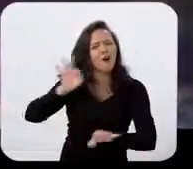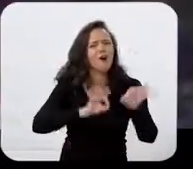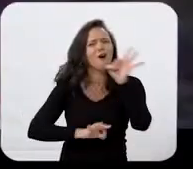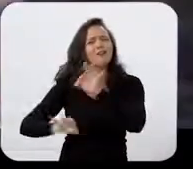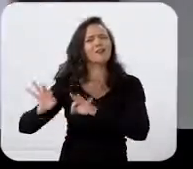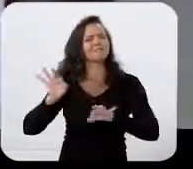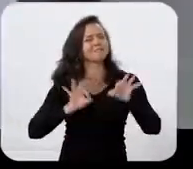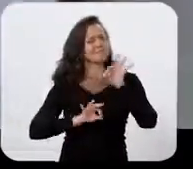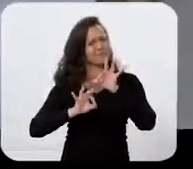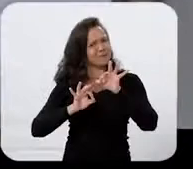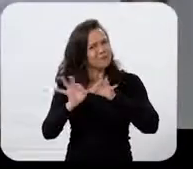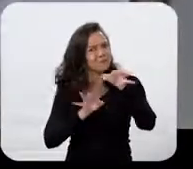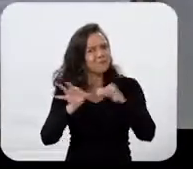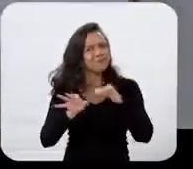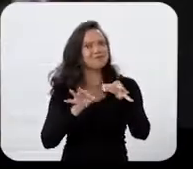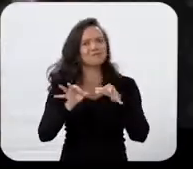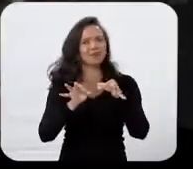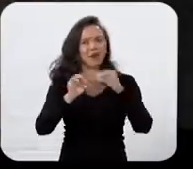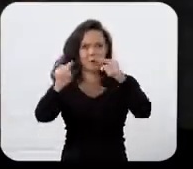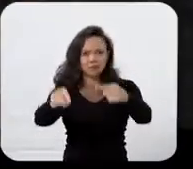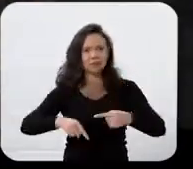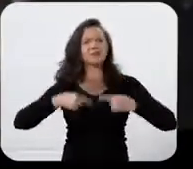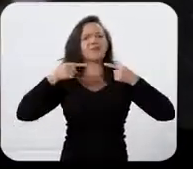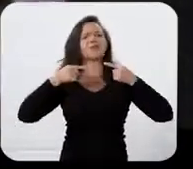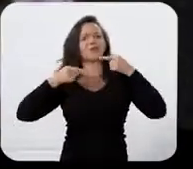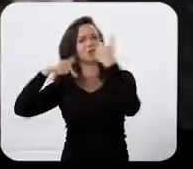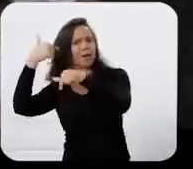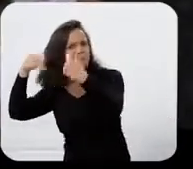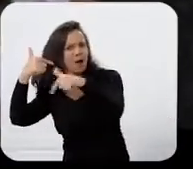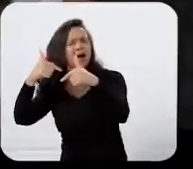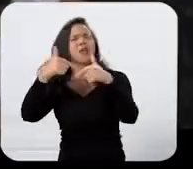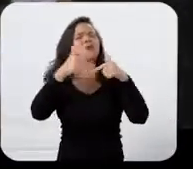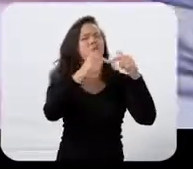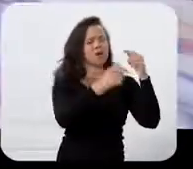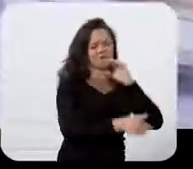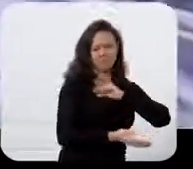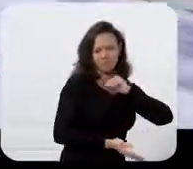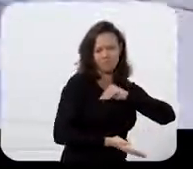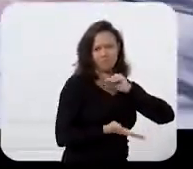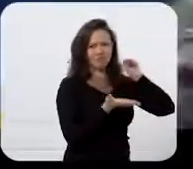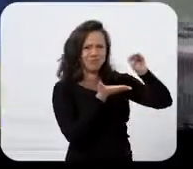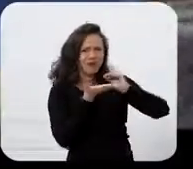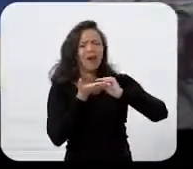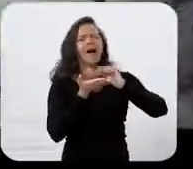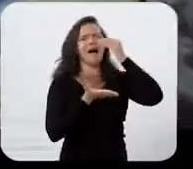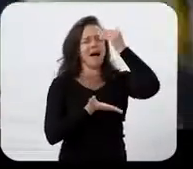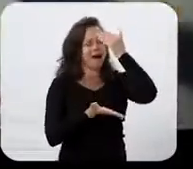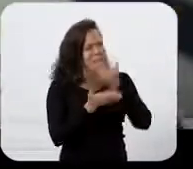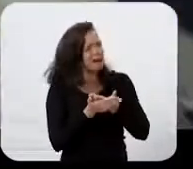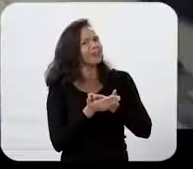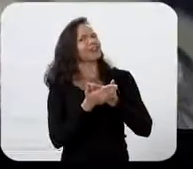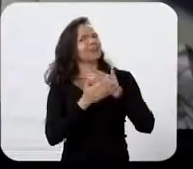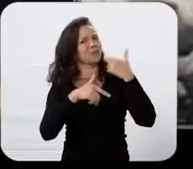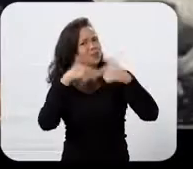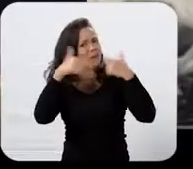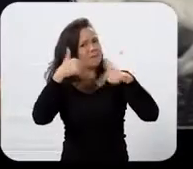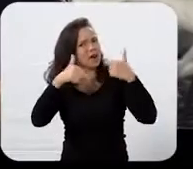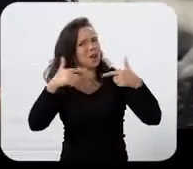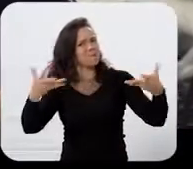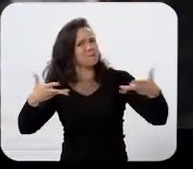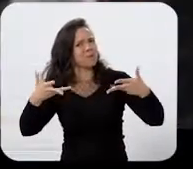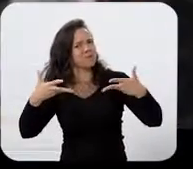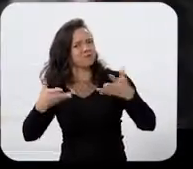organização que funciona. E a gente tem um desafio muito grande, que é o do emprego e da renda. Eu acredito muito no potencial da